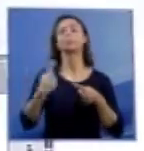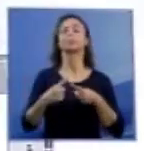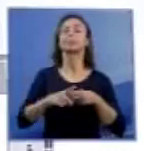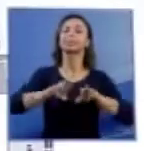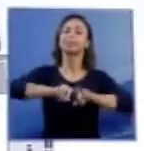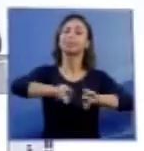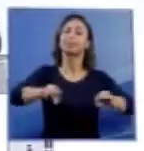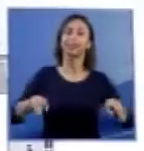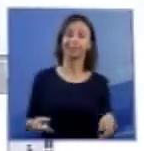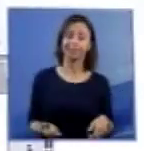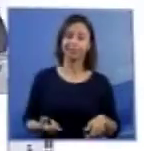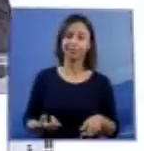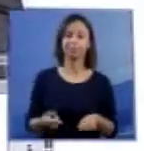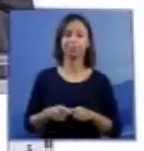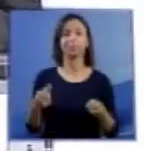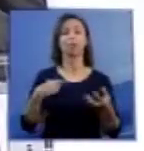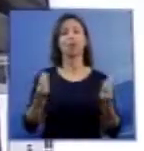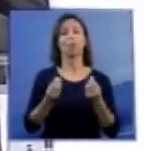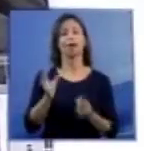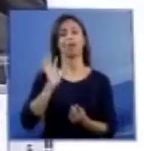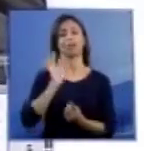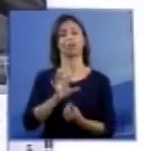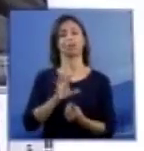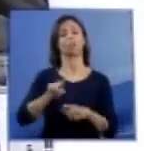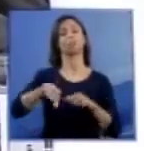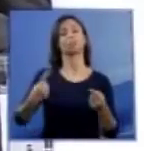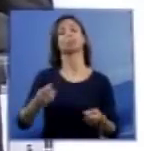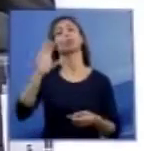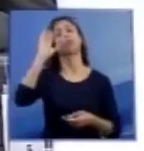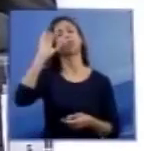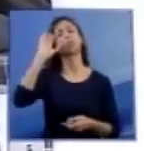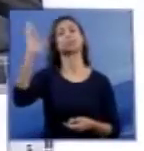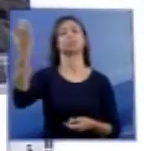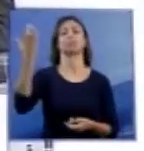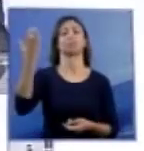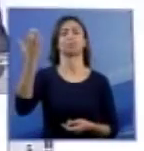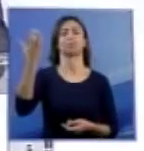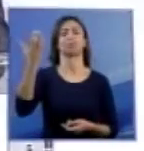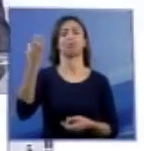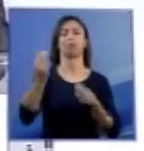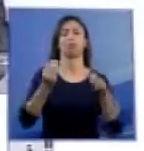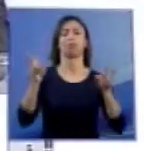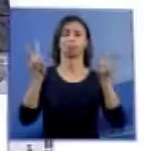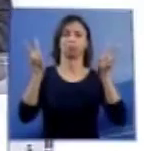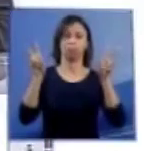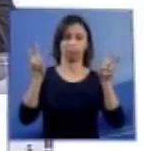poderiam vir a influenciar nas tomadas de decisões sobre esse tema.